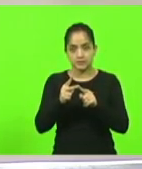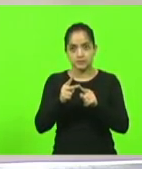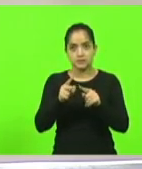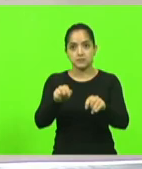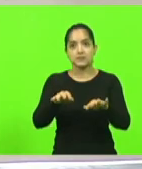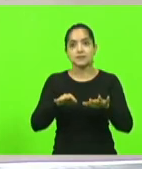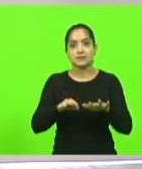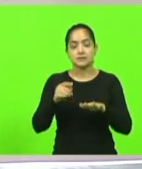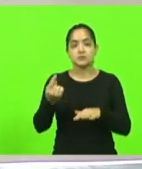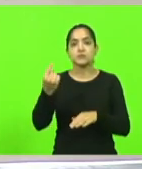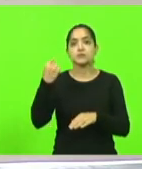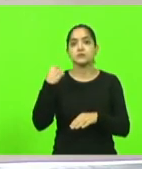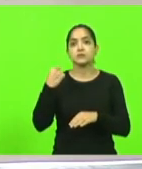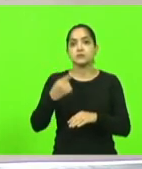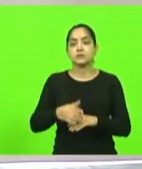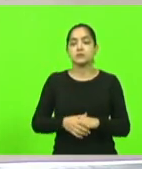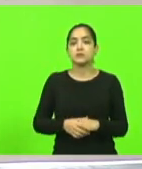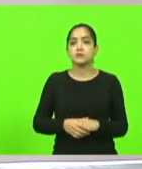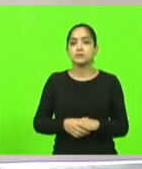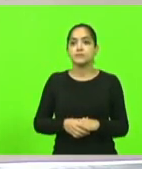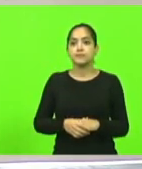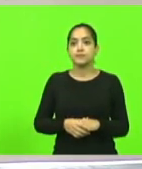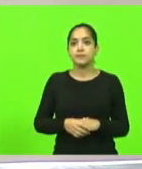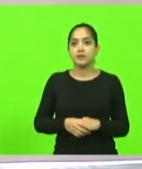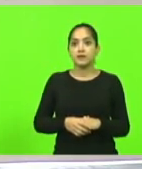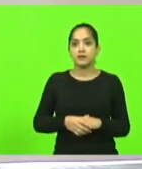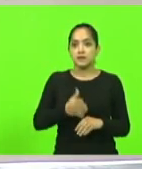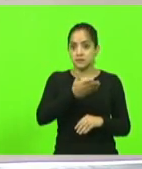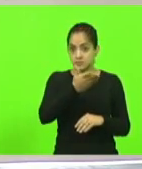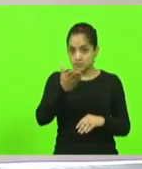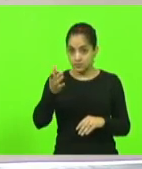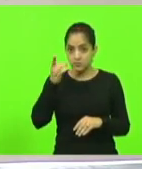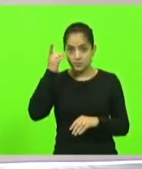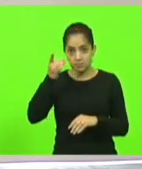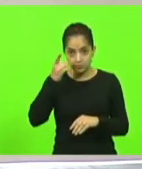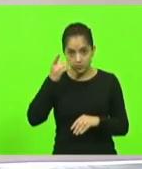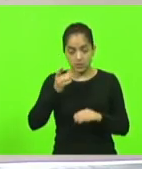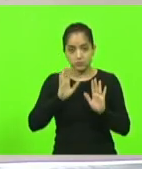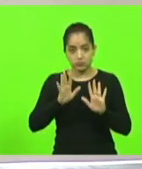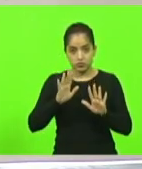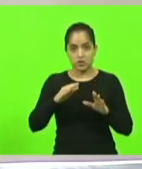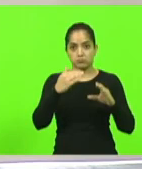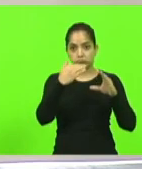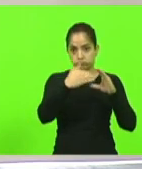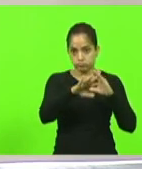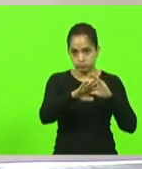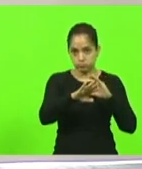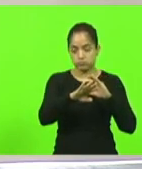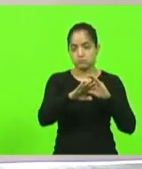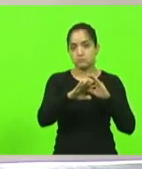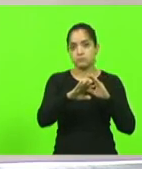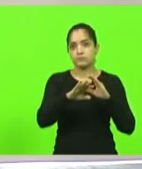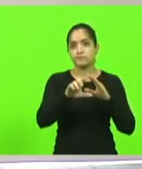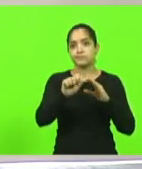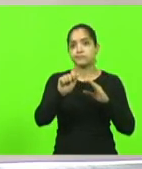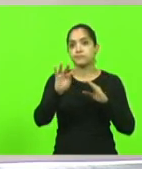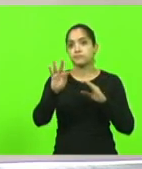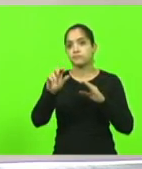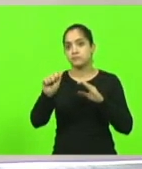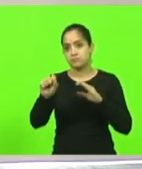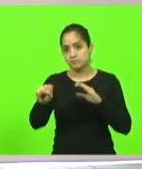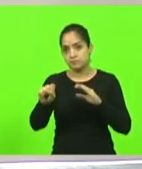sessões anteriores. Os senhores deputados já receberam em seus e-mails as devidas